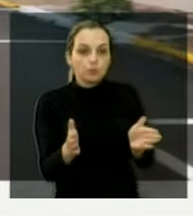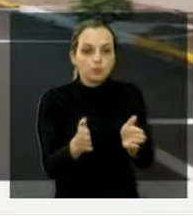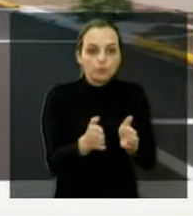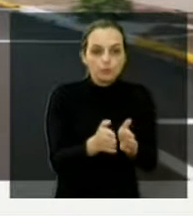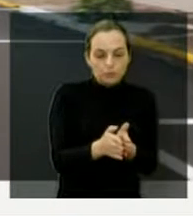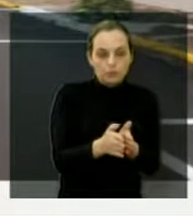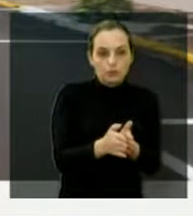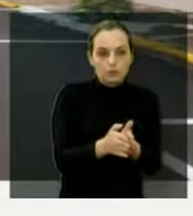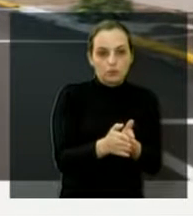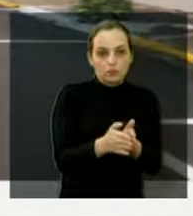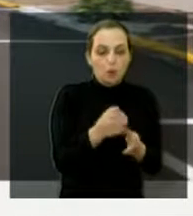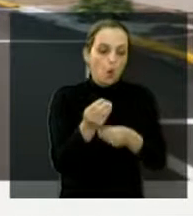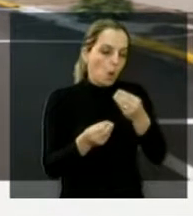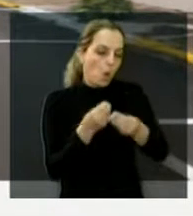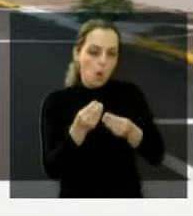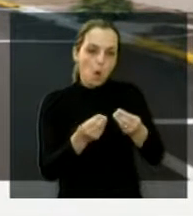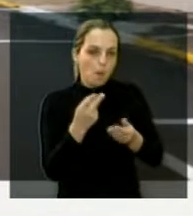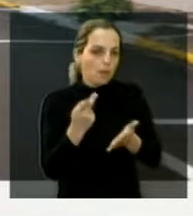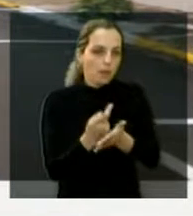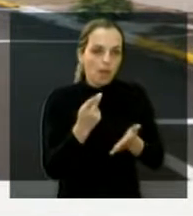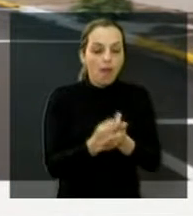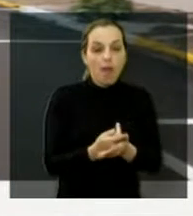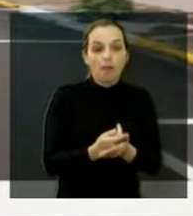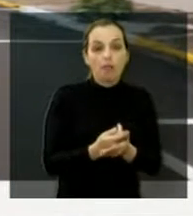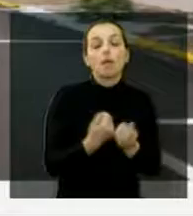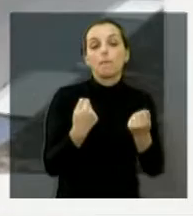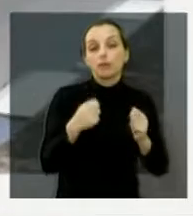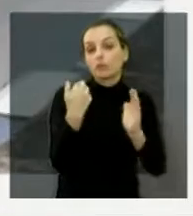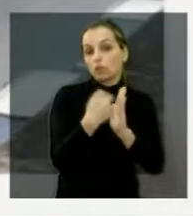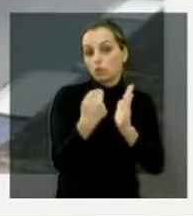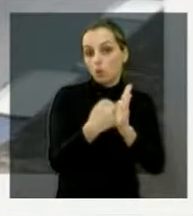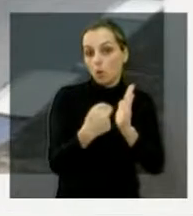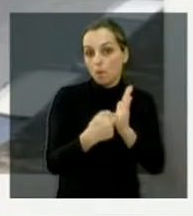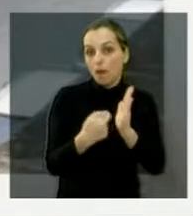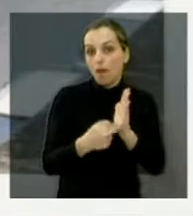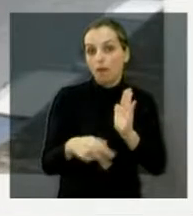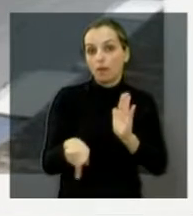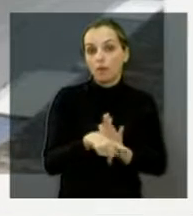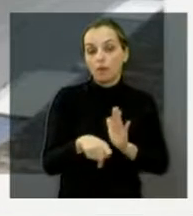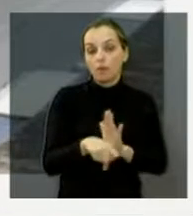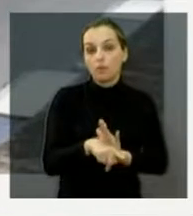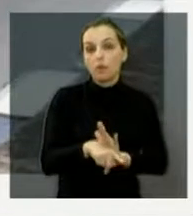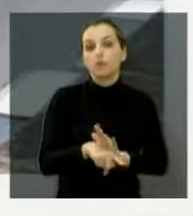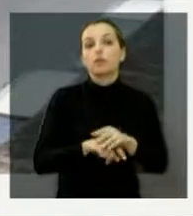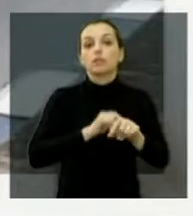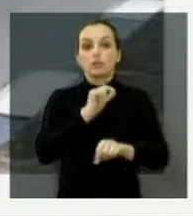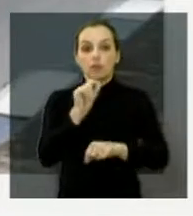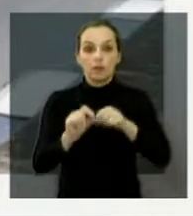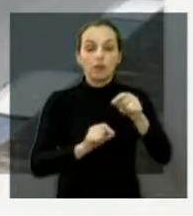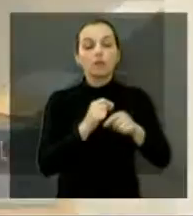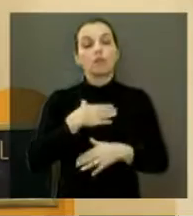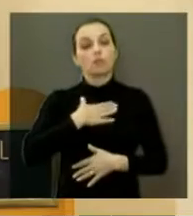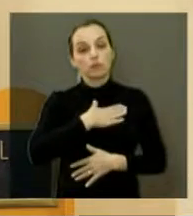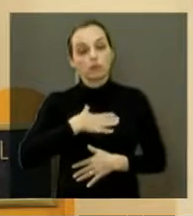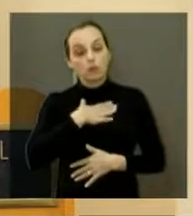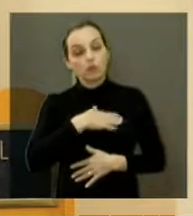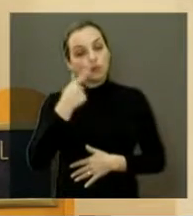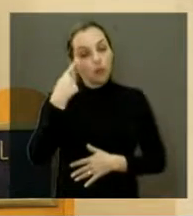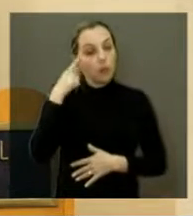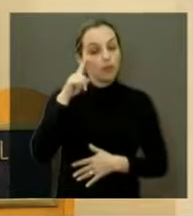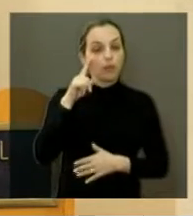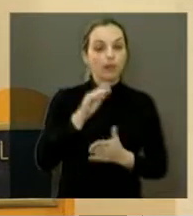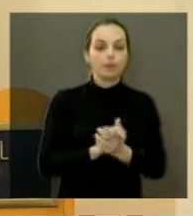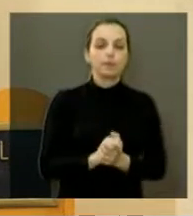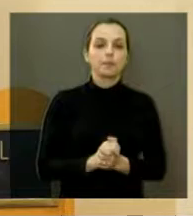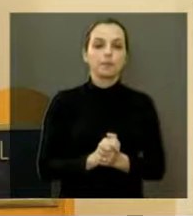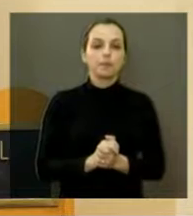batendo no carro da frente e no carro de trás, para poder adentrar ou sair do estacionamento. Também o prefeito gostou da ideia. E sancionou